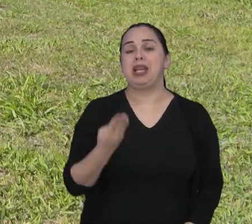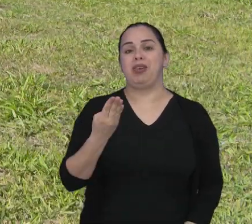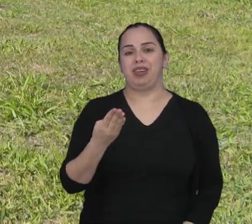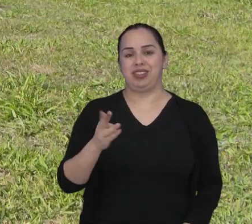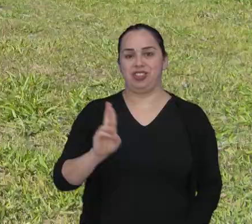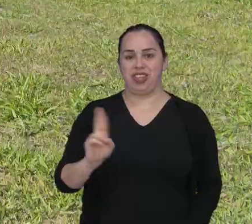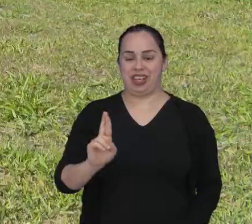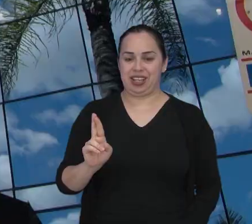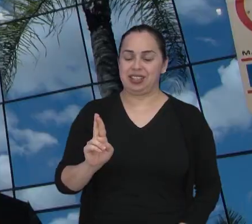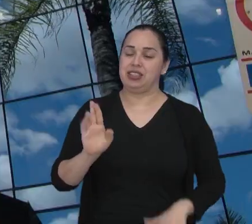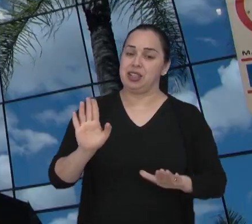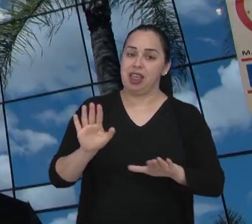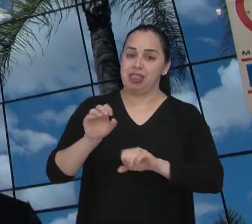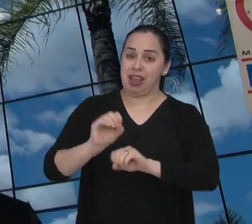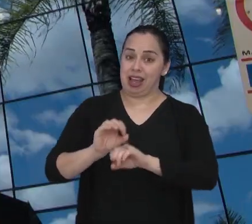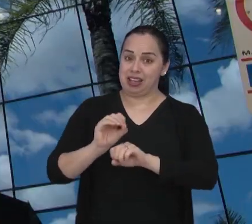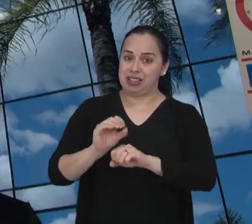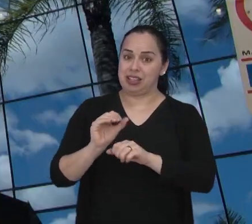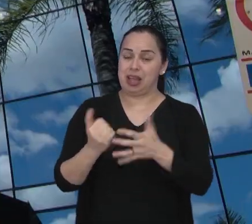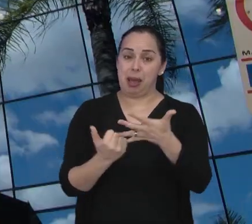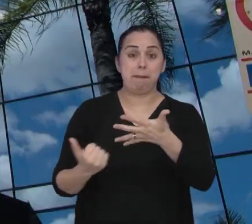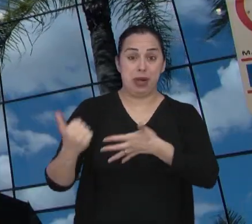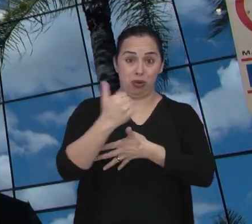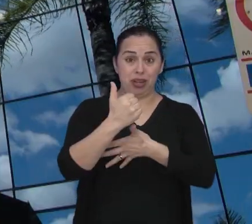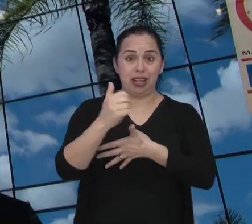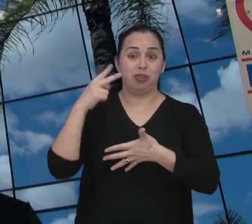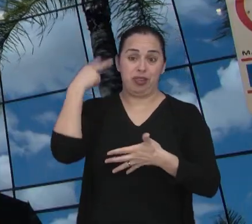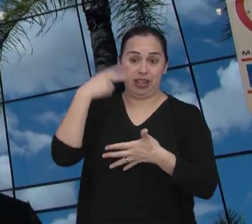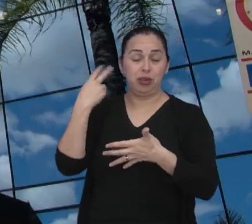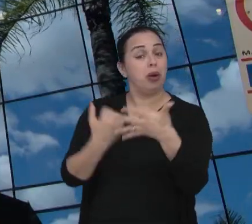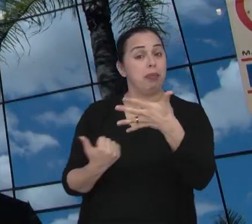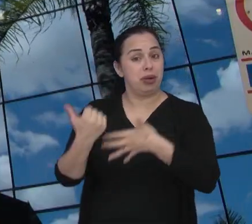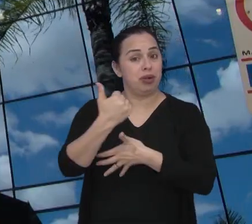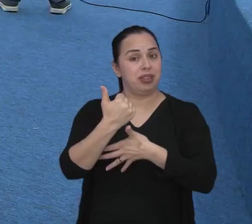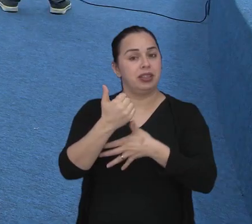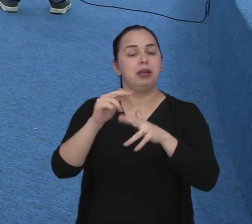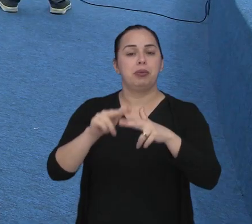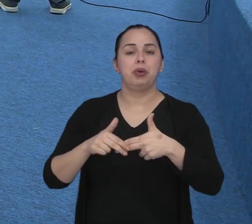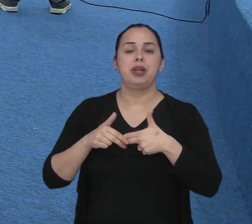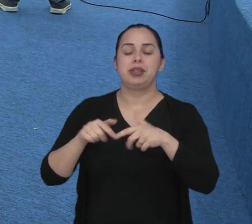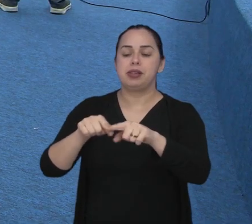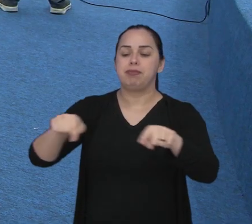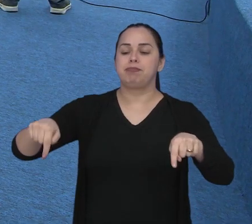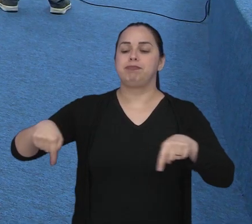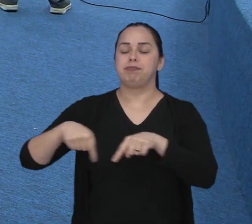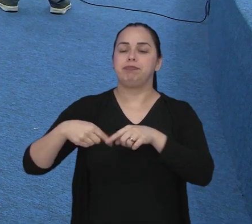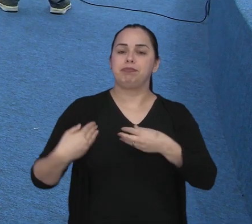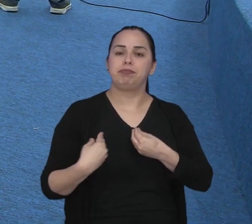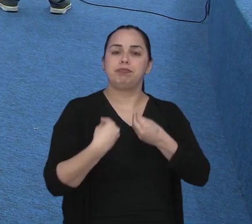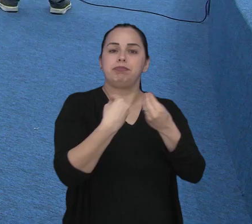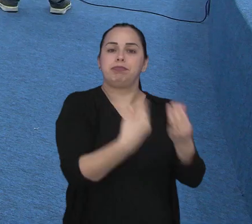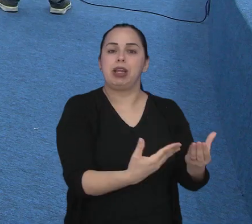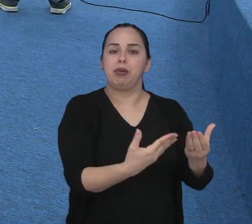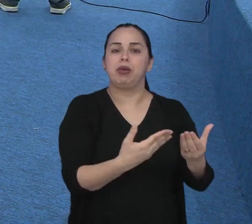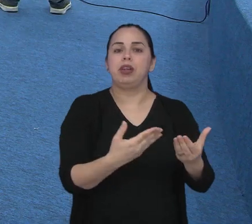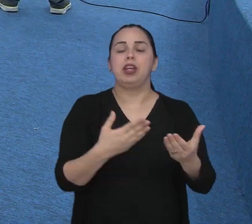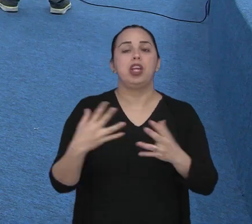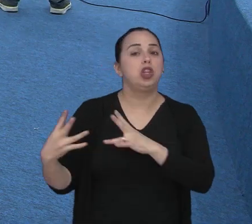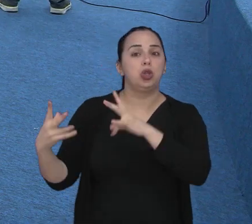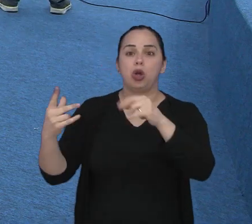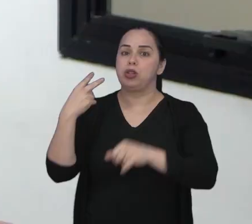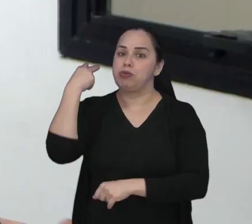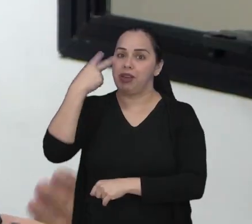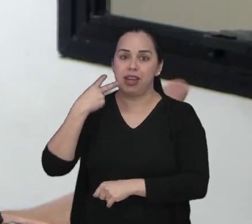bilhões de reais. Como a educação é uma das prioridades da Câmara, o projeto de doação diária foi aprovado por